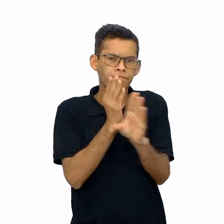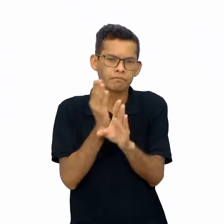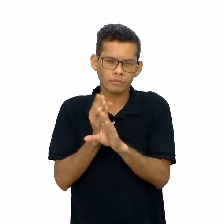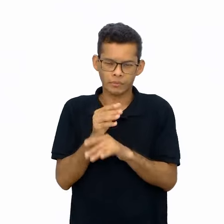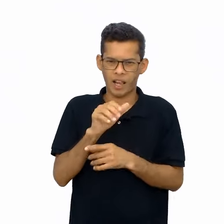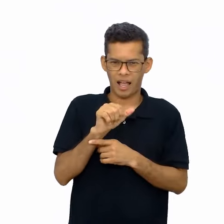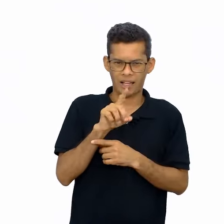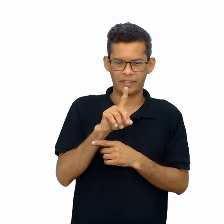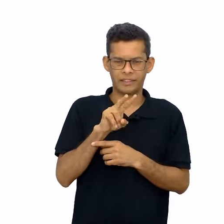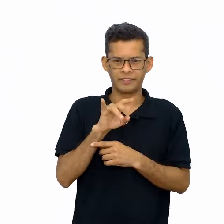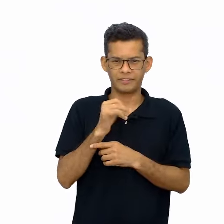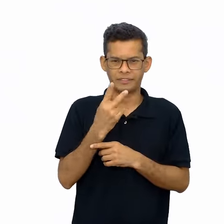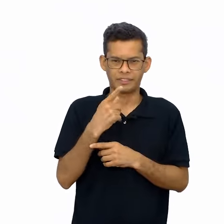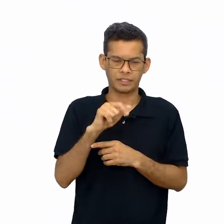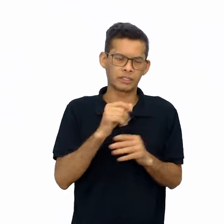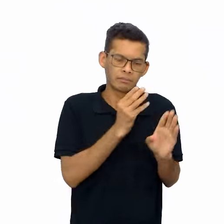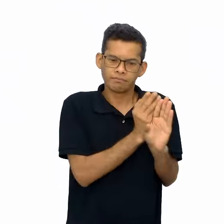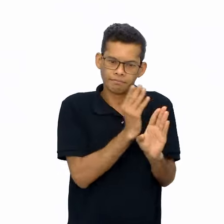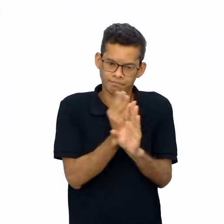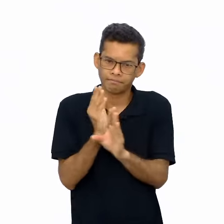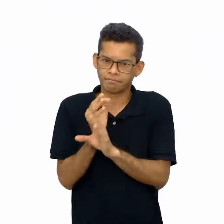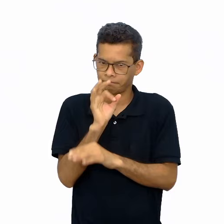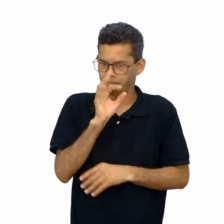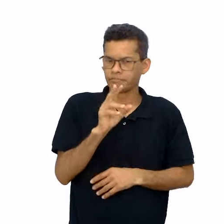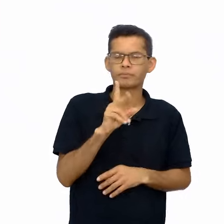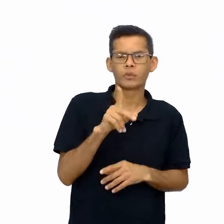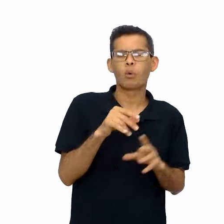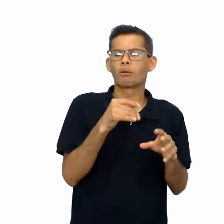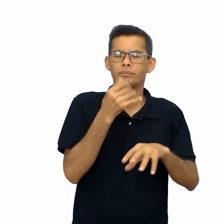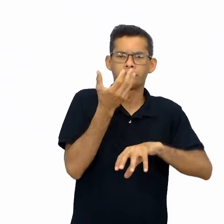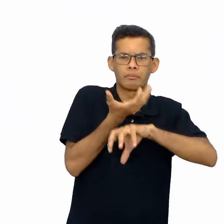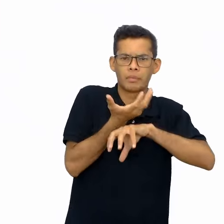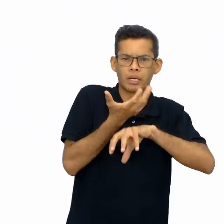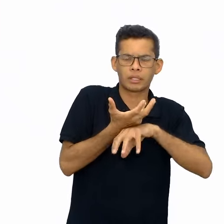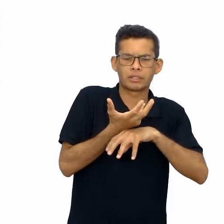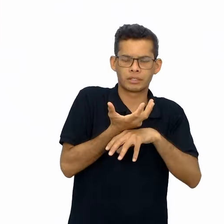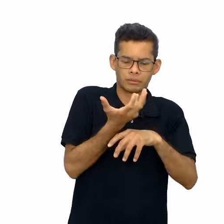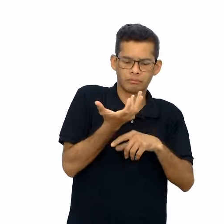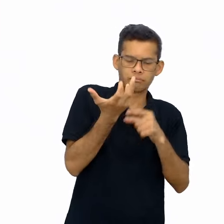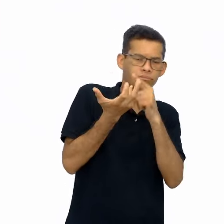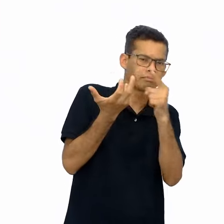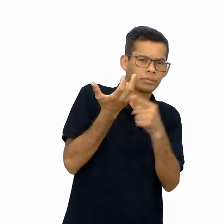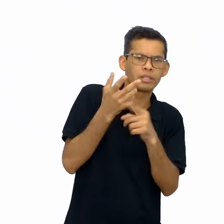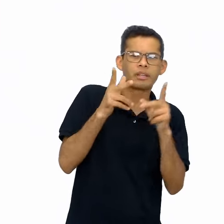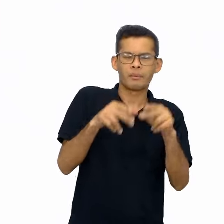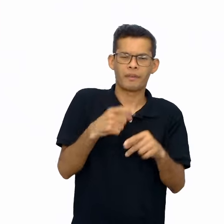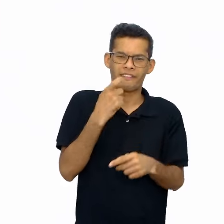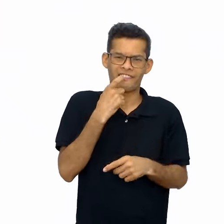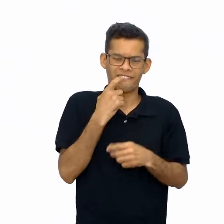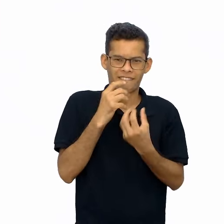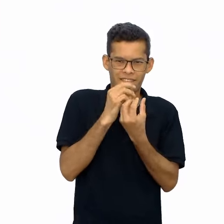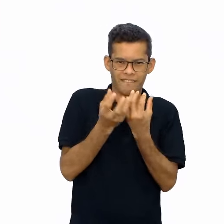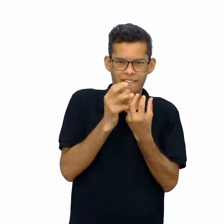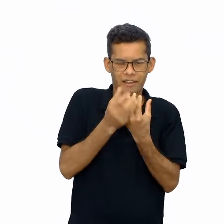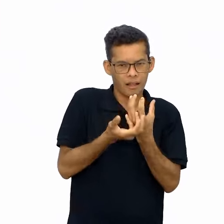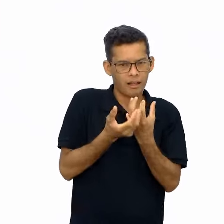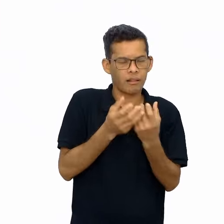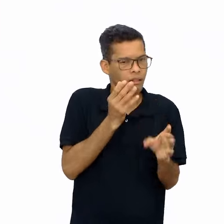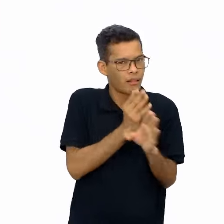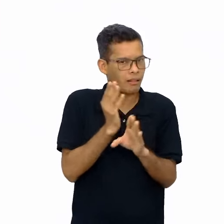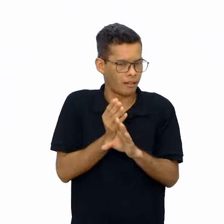detalhes que costumamos ignorar, como a coroa do alacaxi e a cabeça de alho. Por fim, na atividade 3,